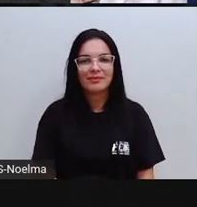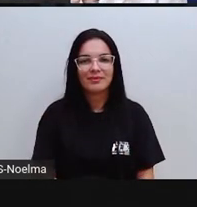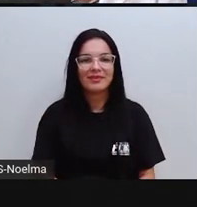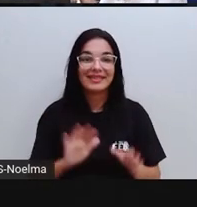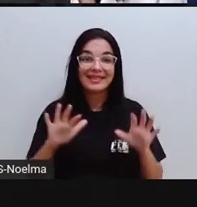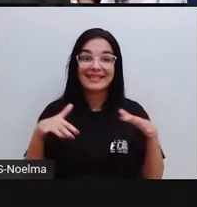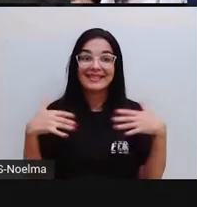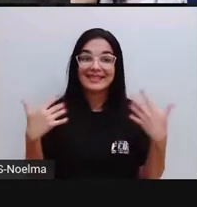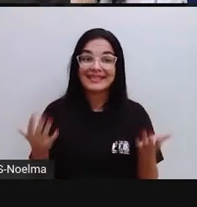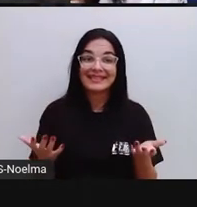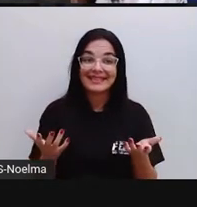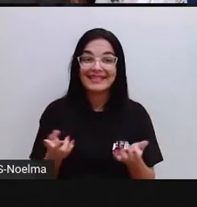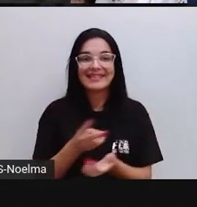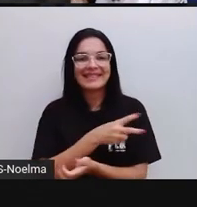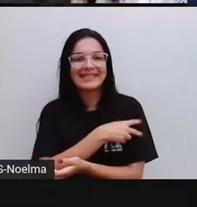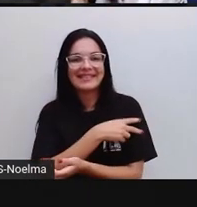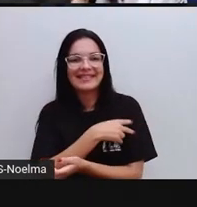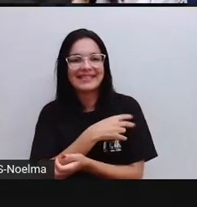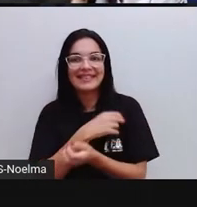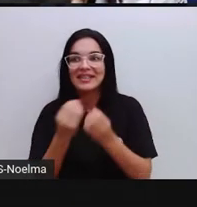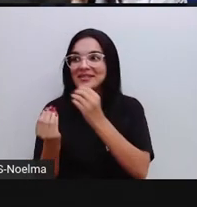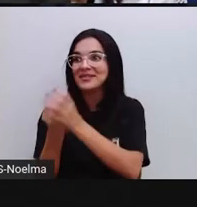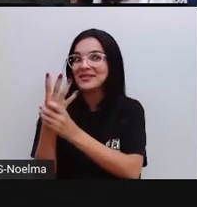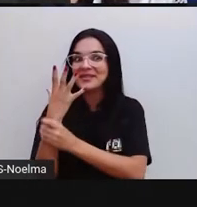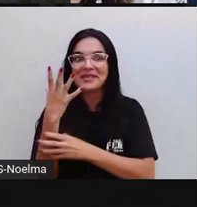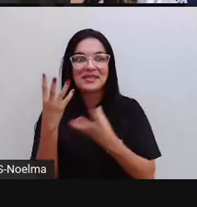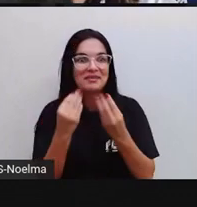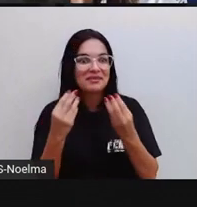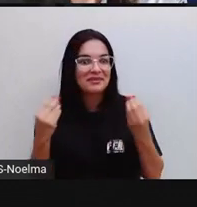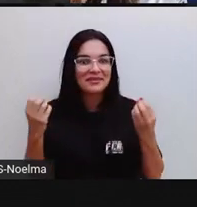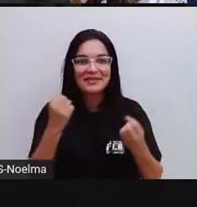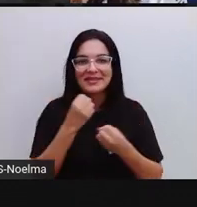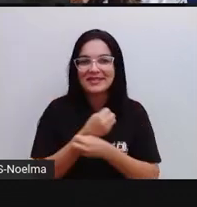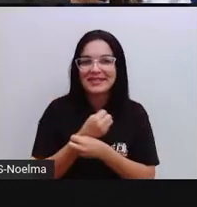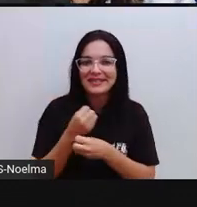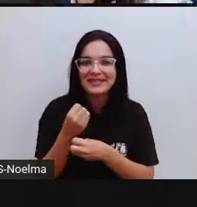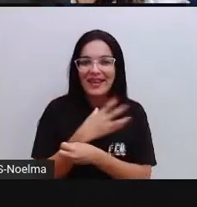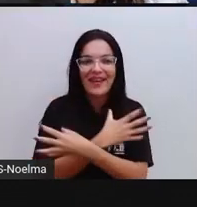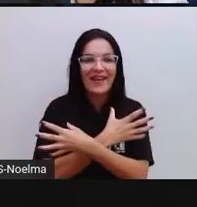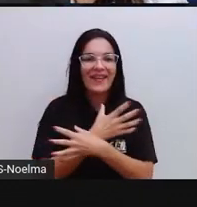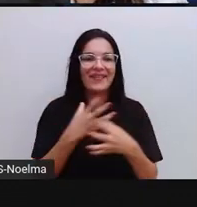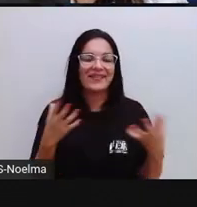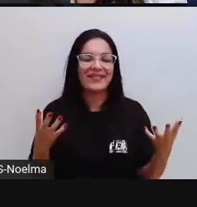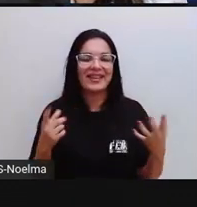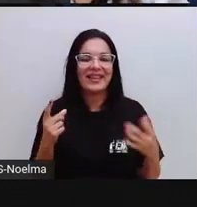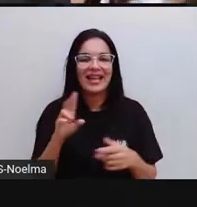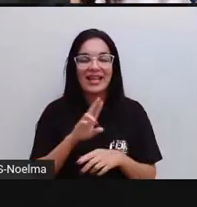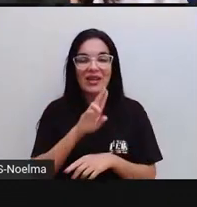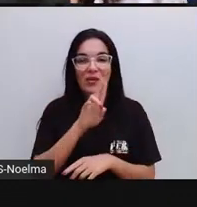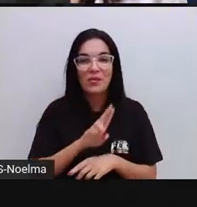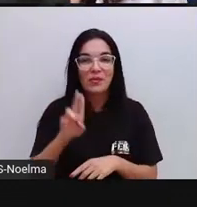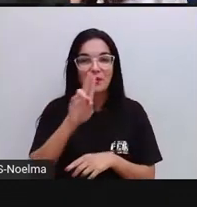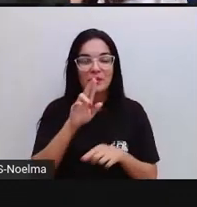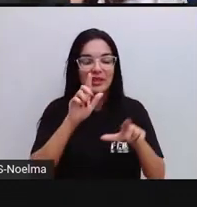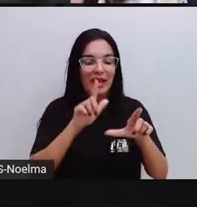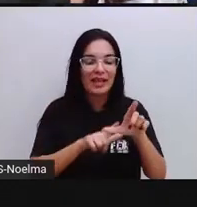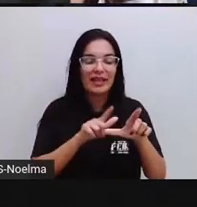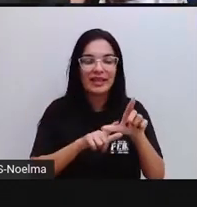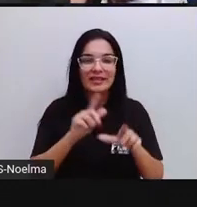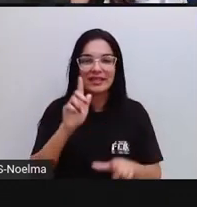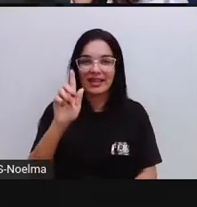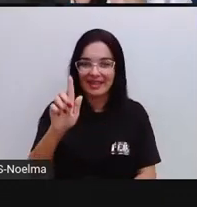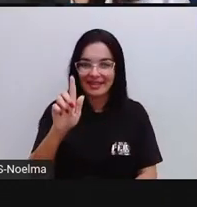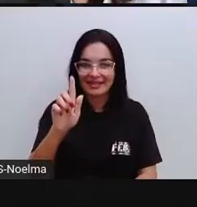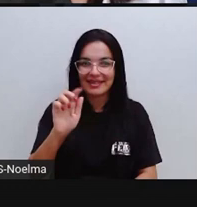Então, segundo ano, quantas descobertas legais fizemos hoje sobre o uso da letra guê, não é